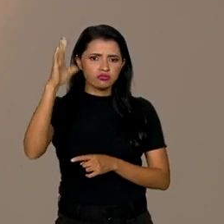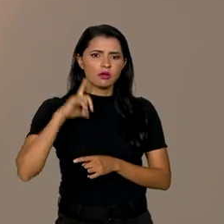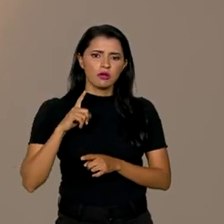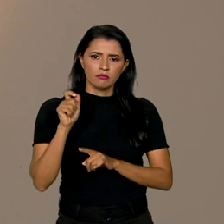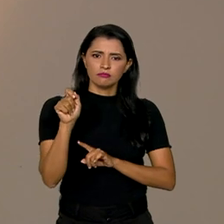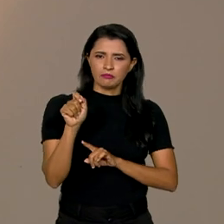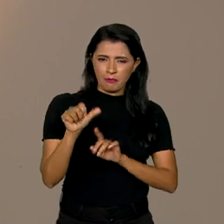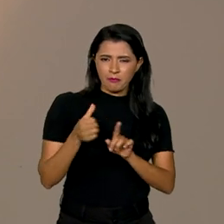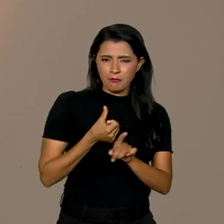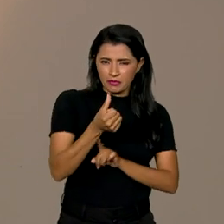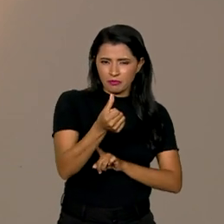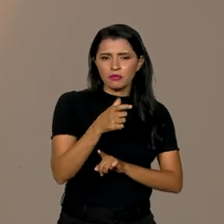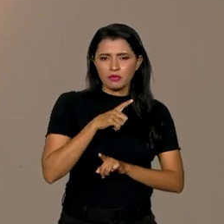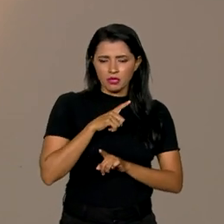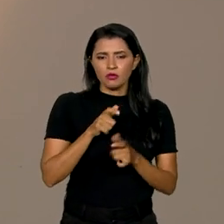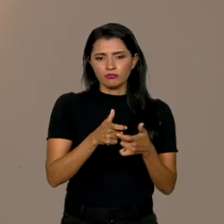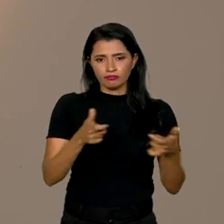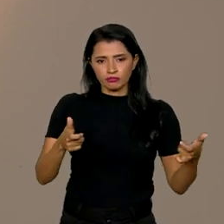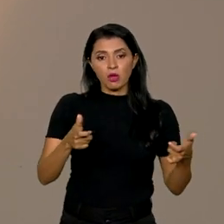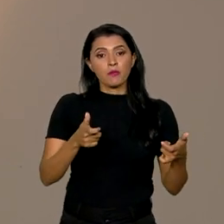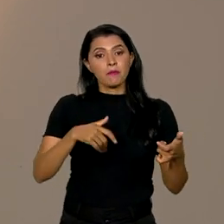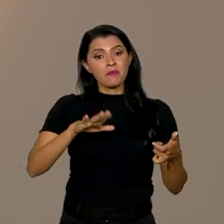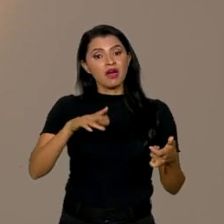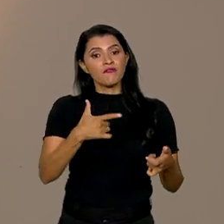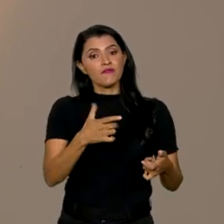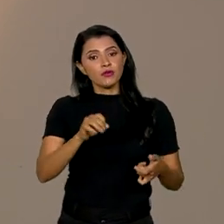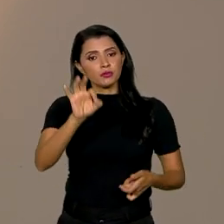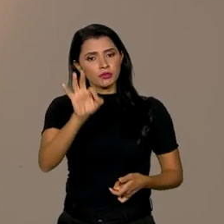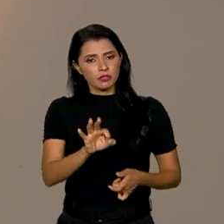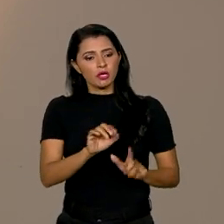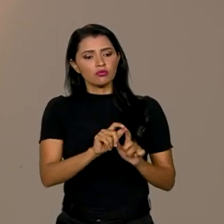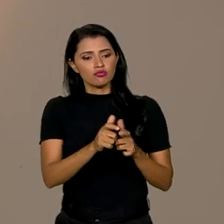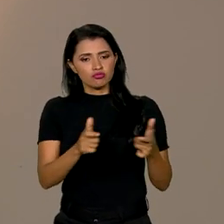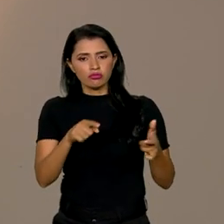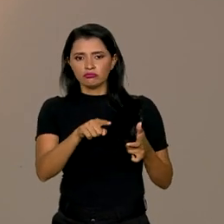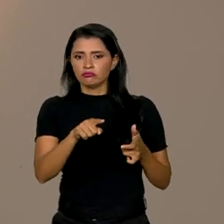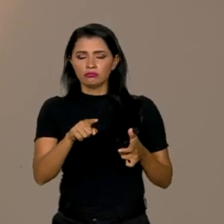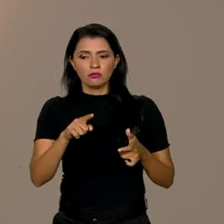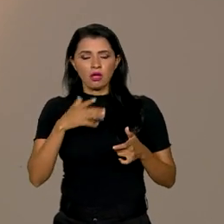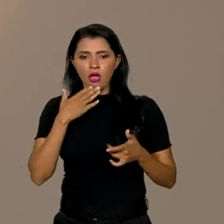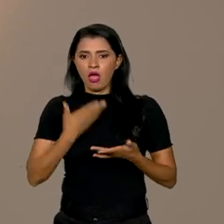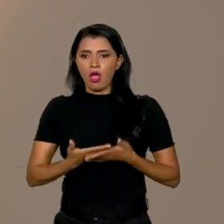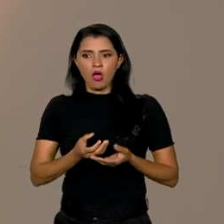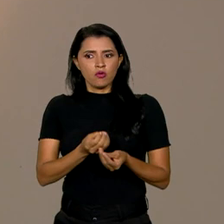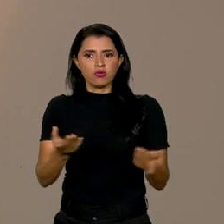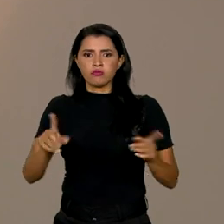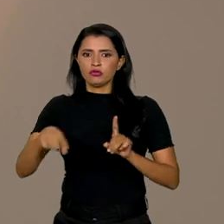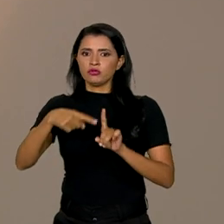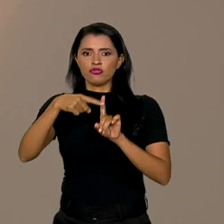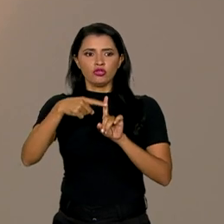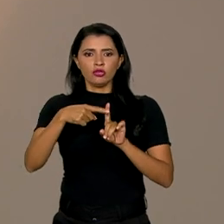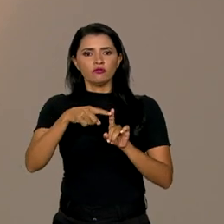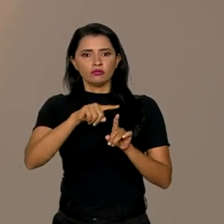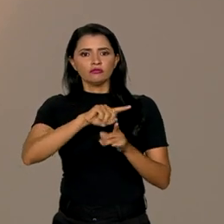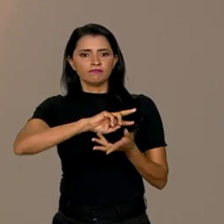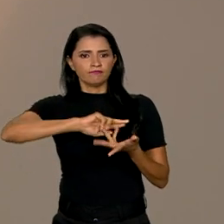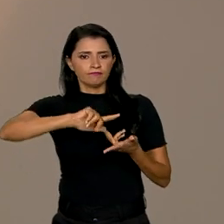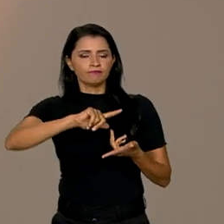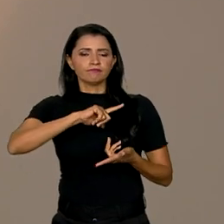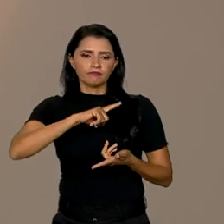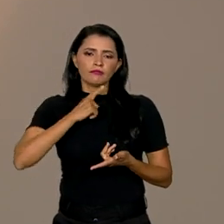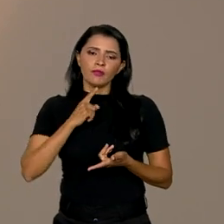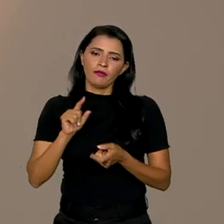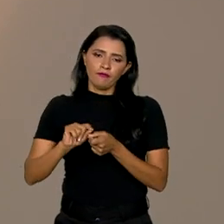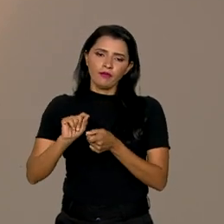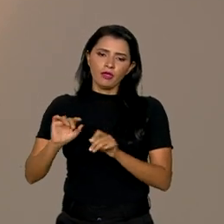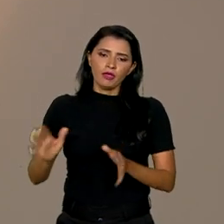física do agronegócio aumentou mais de 20%. Então, foi um super choque de oferta positivo, que alavancou